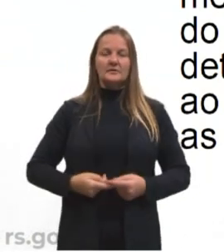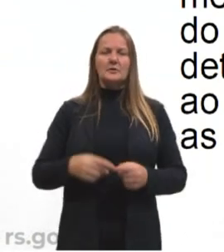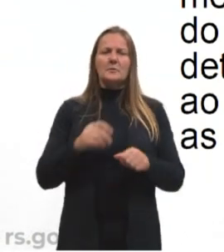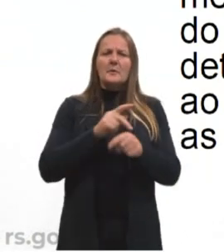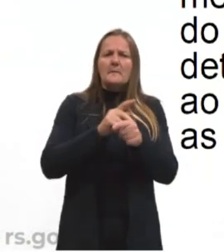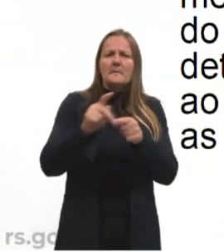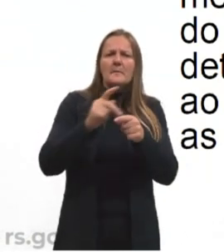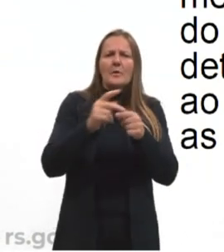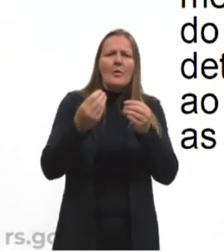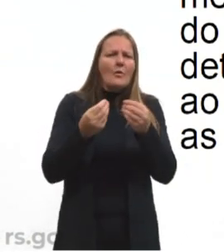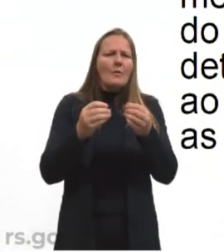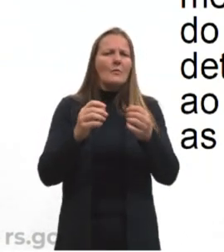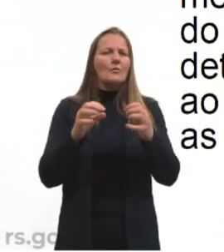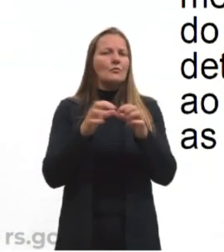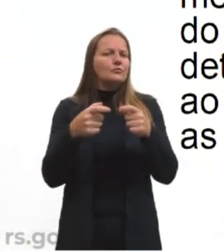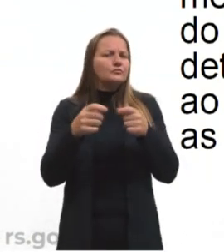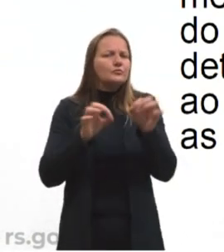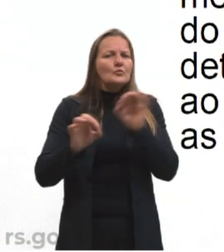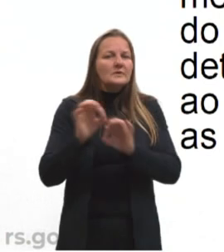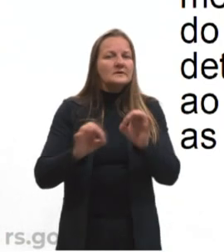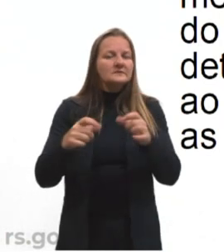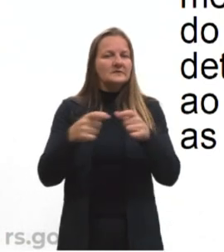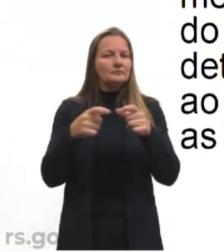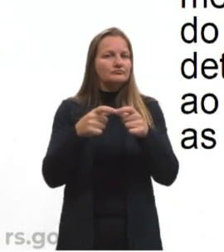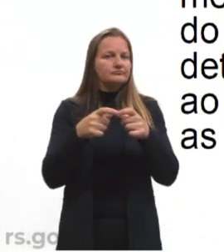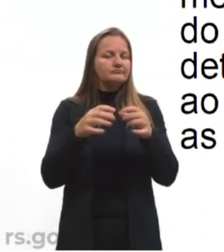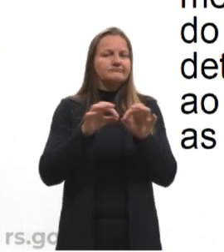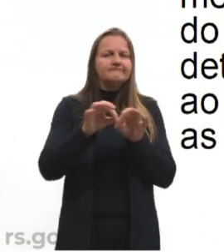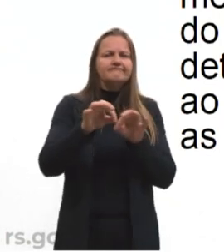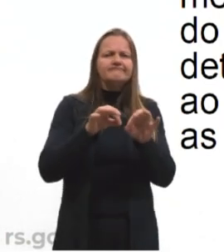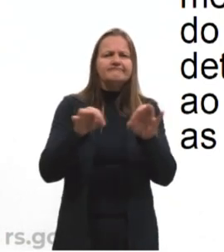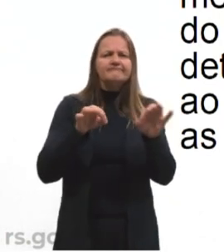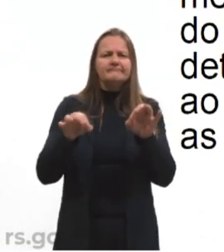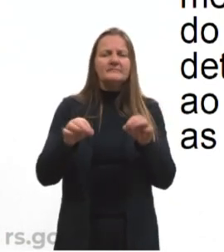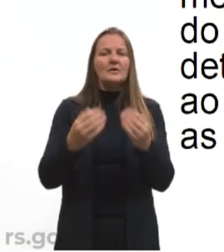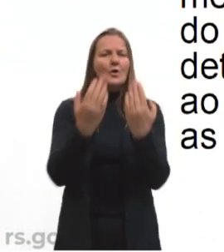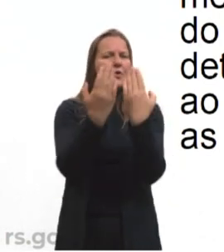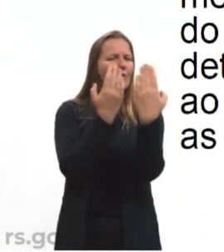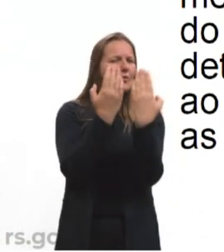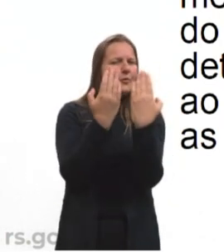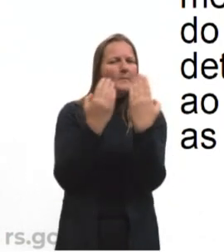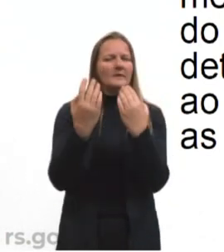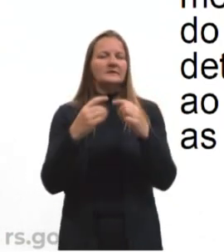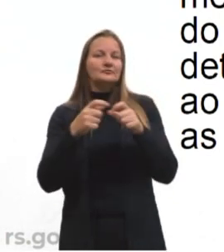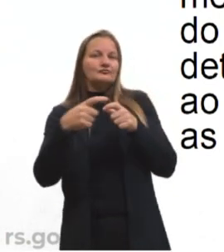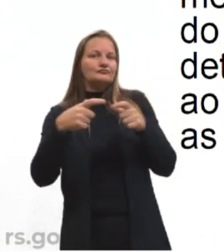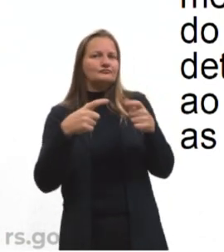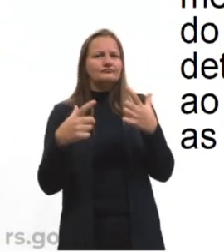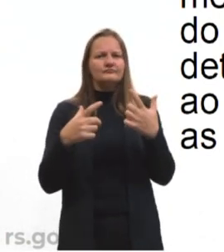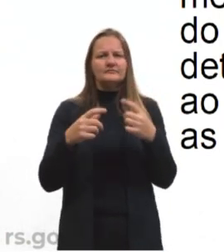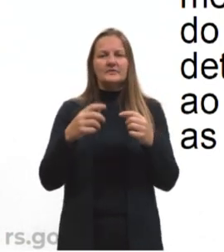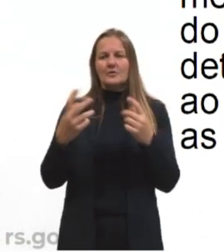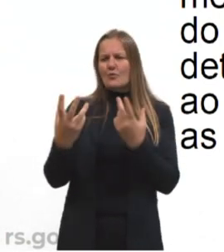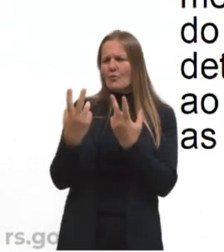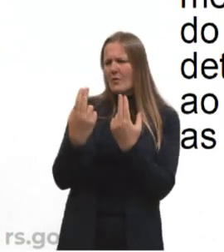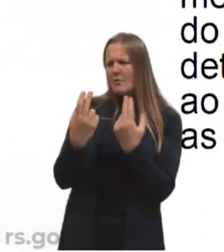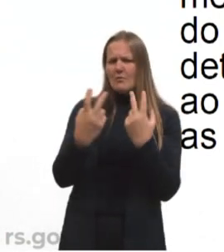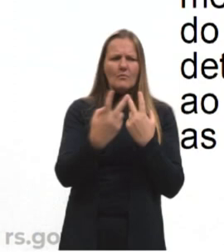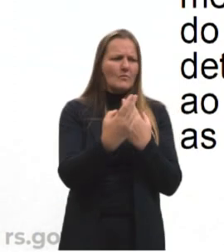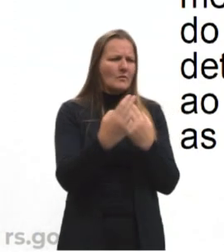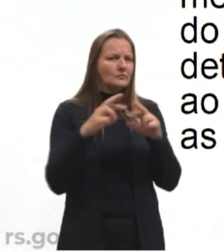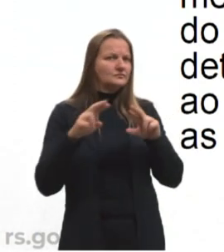referentes a grandezas e medidas. E foi da comparação entre as grandezas de mesma origem que